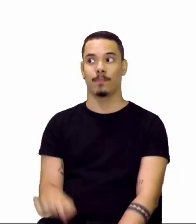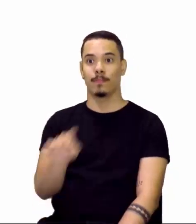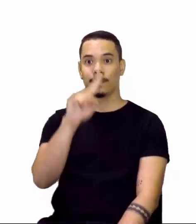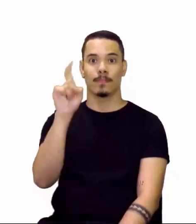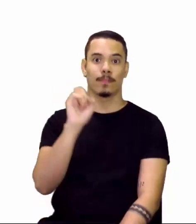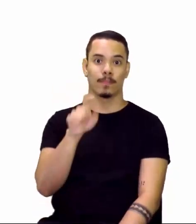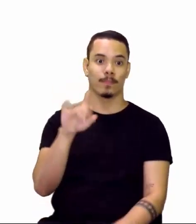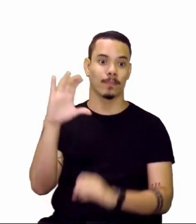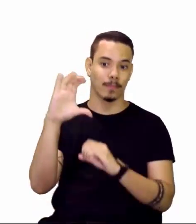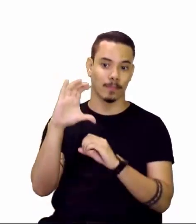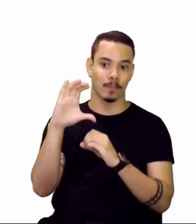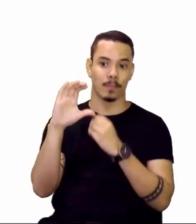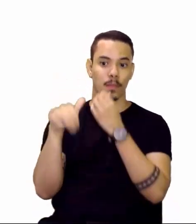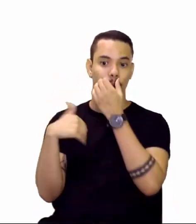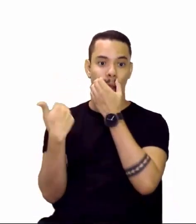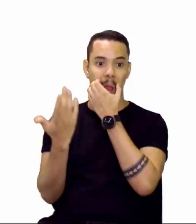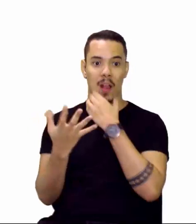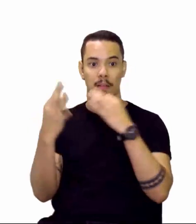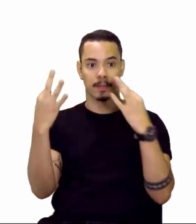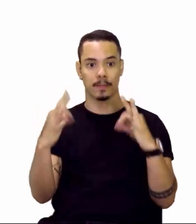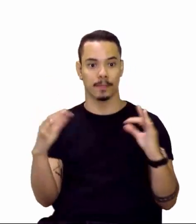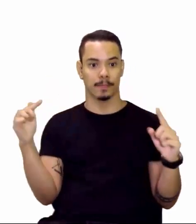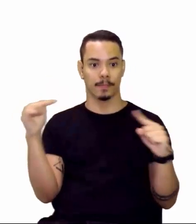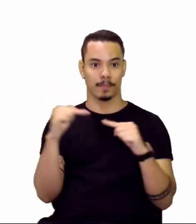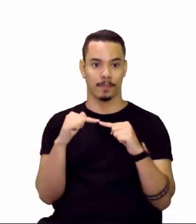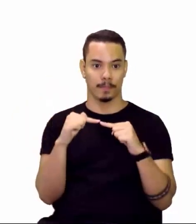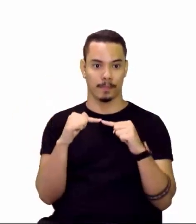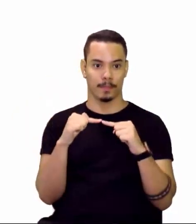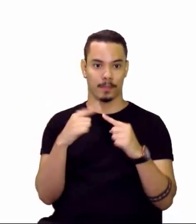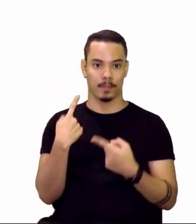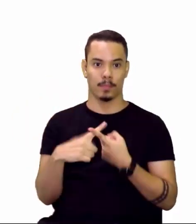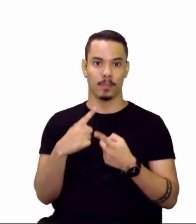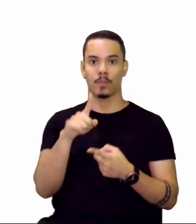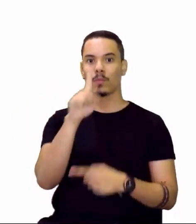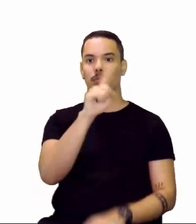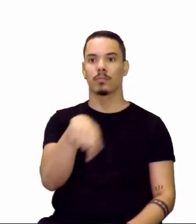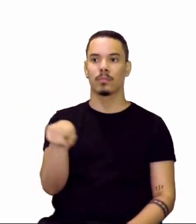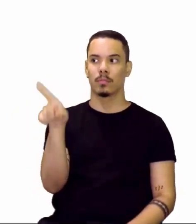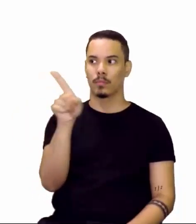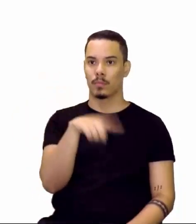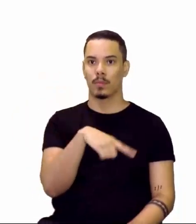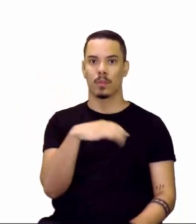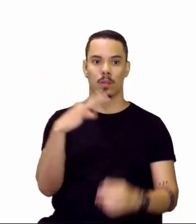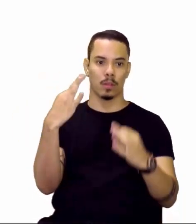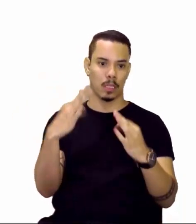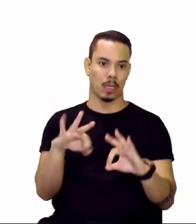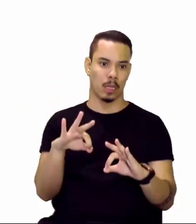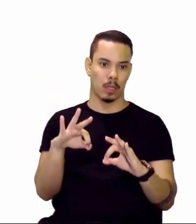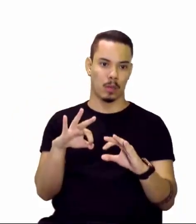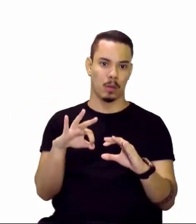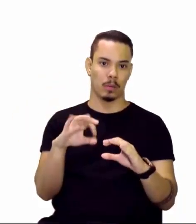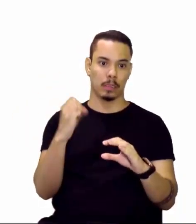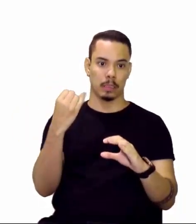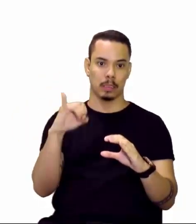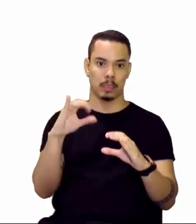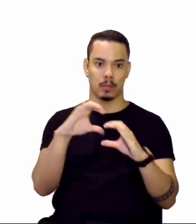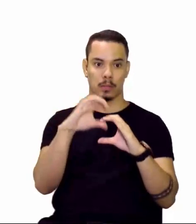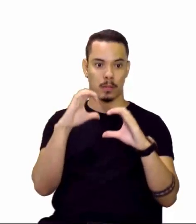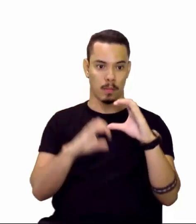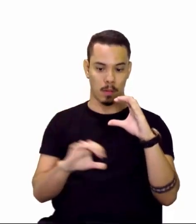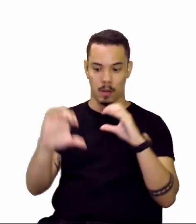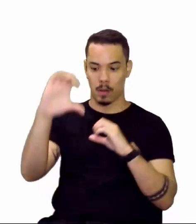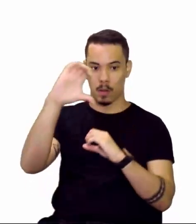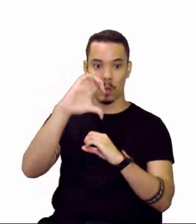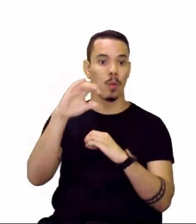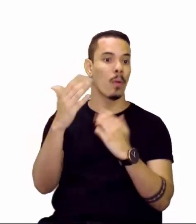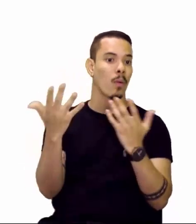qual a alternativa que você assinalou como correta? Letra A, B,